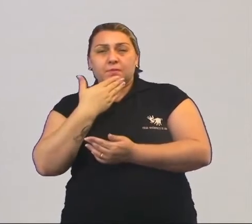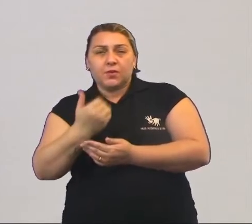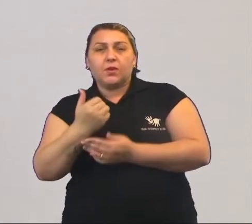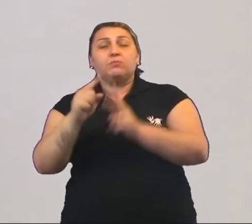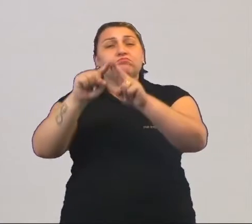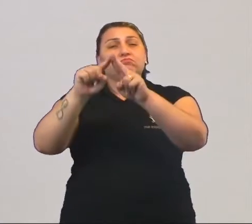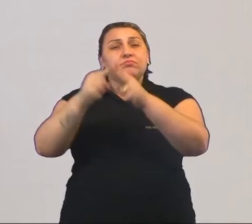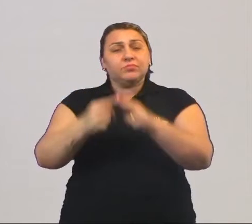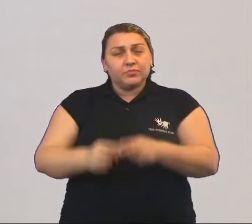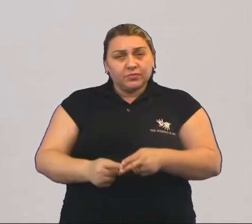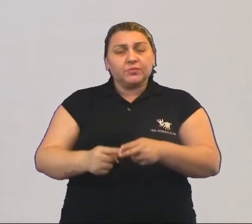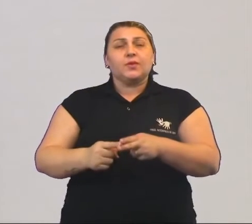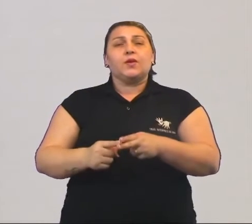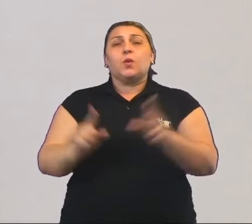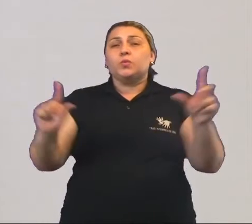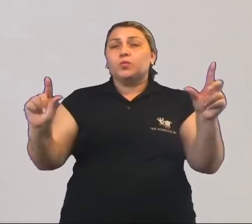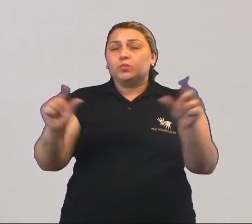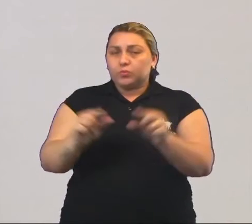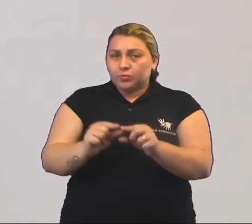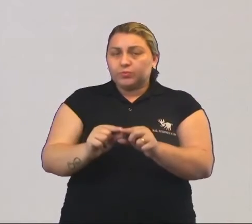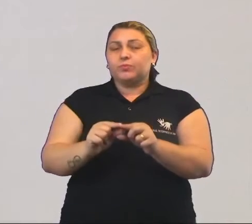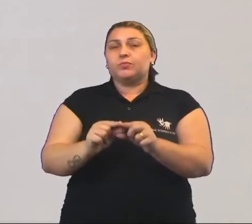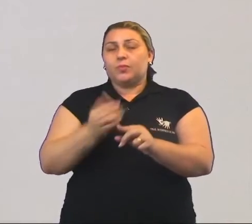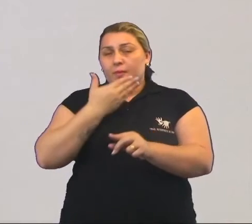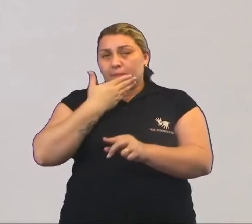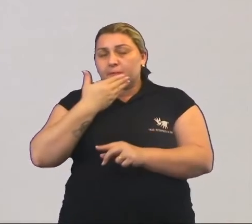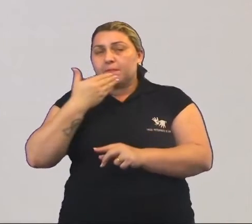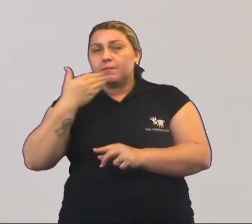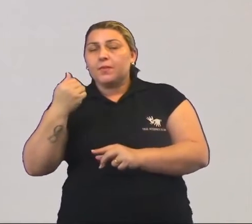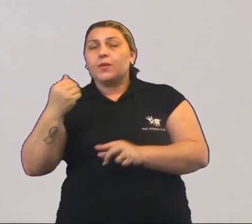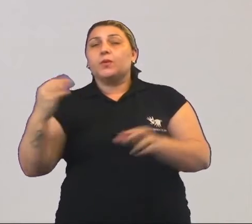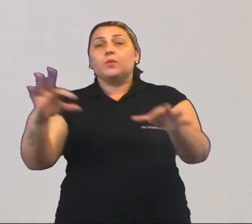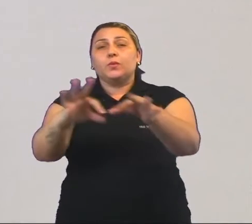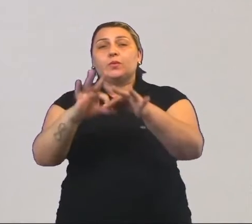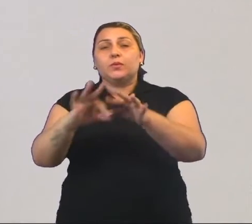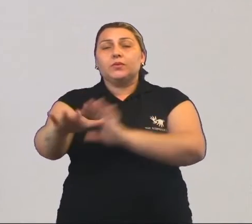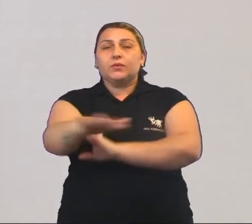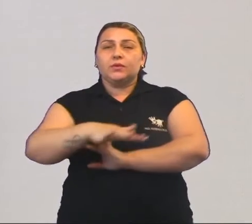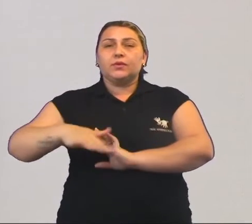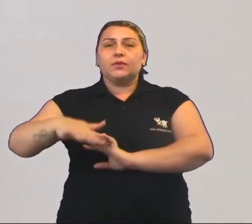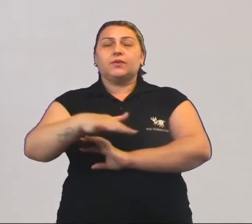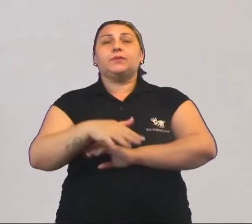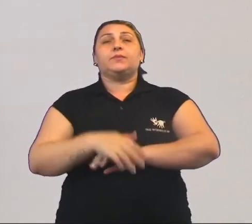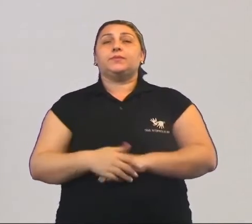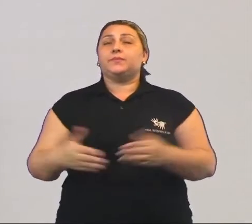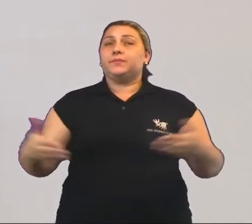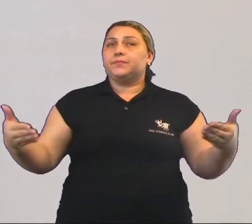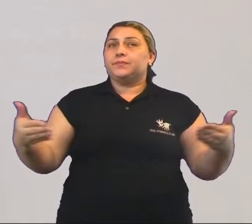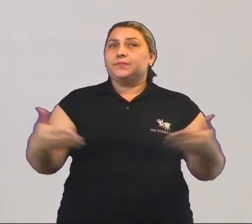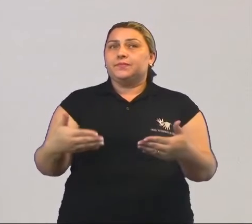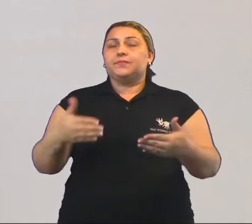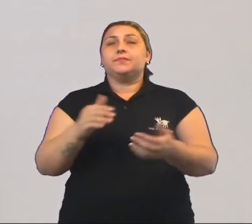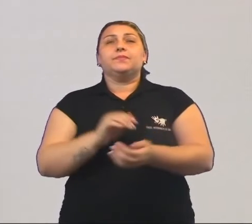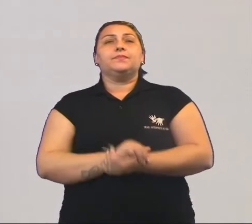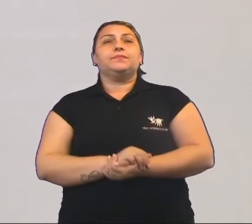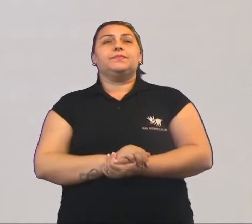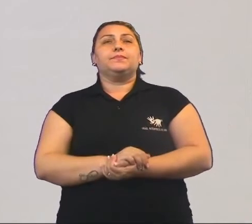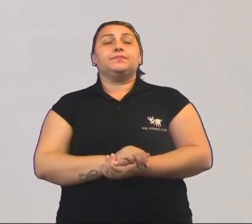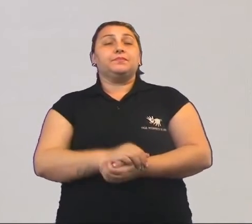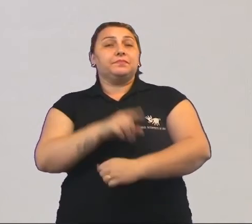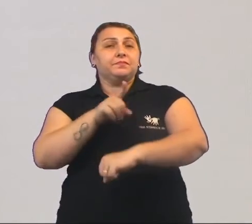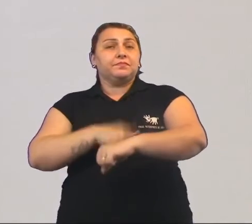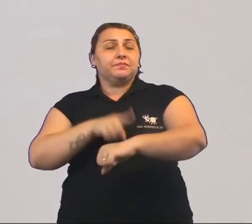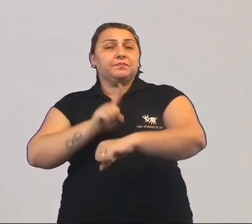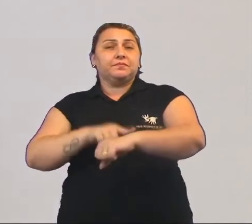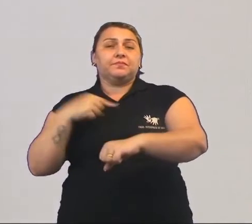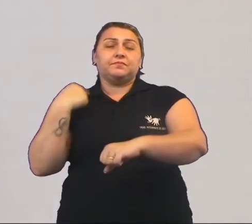corrigidos ou minimizados para uma melhor harmonia social? Agora, apresados alunos, é